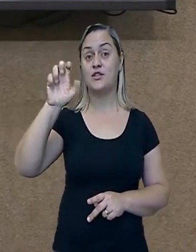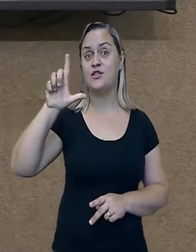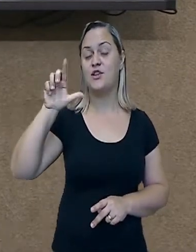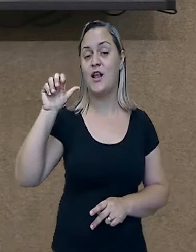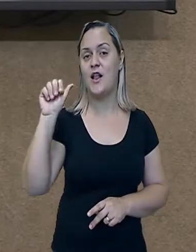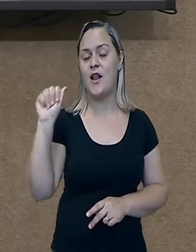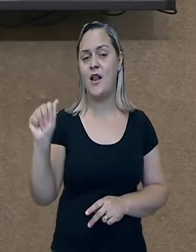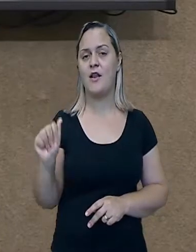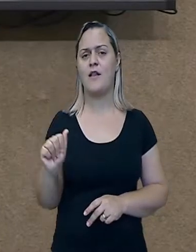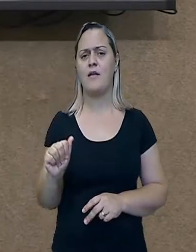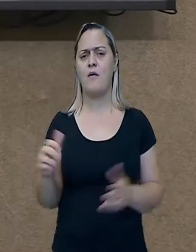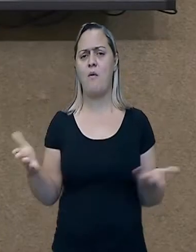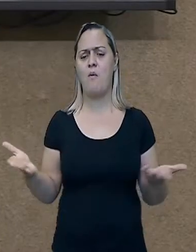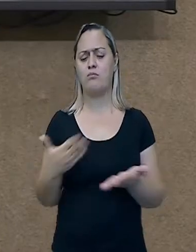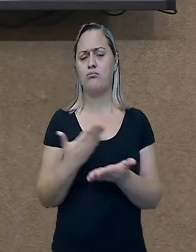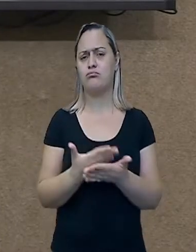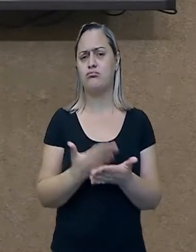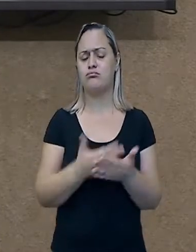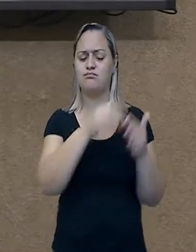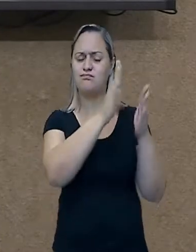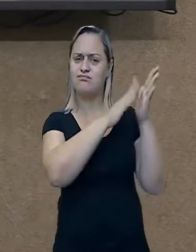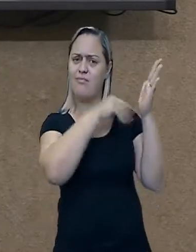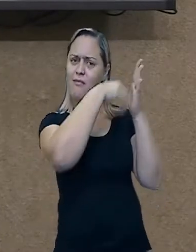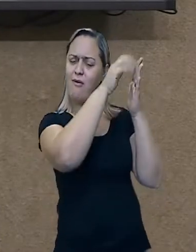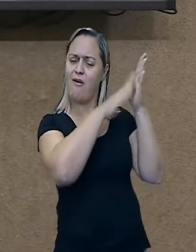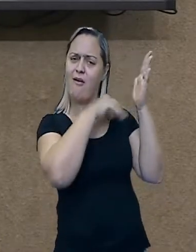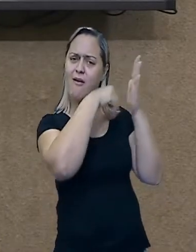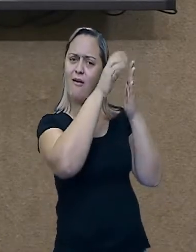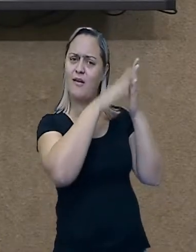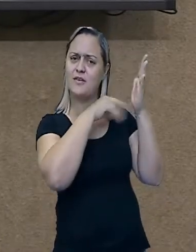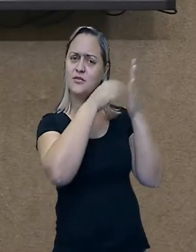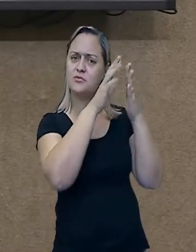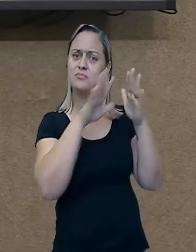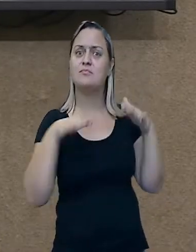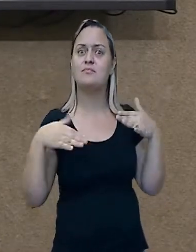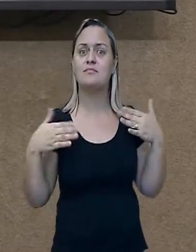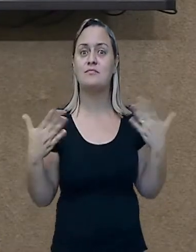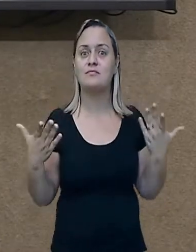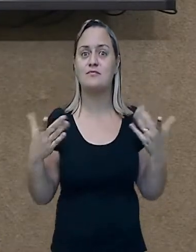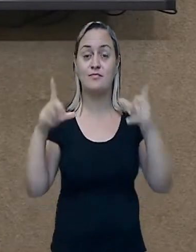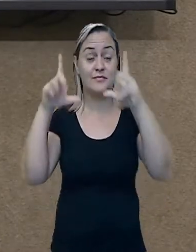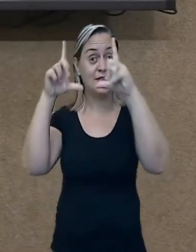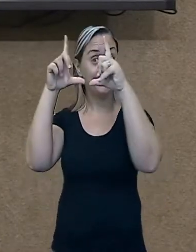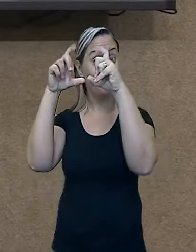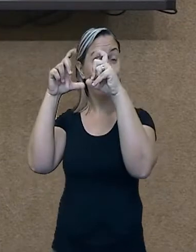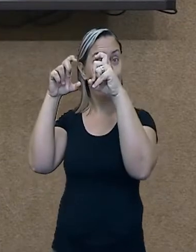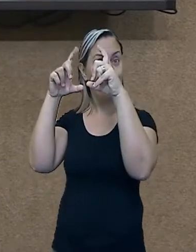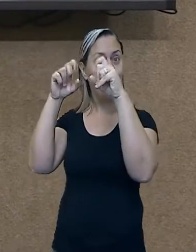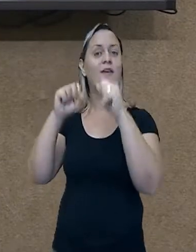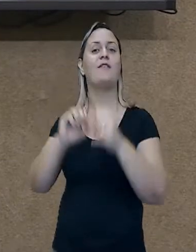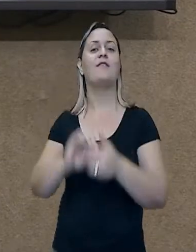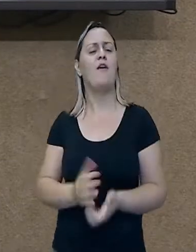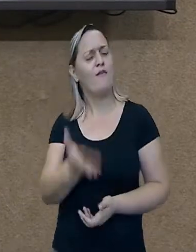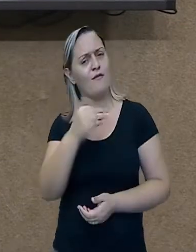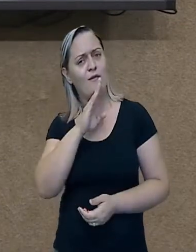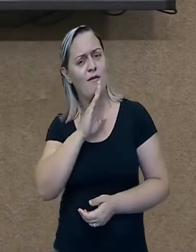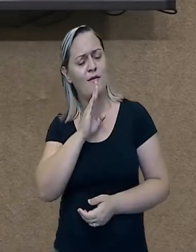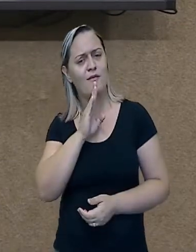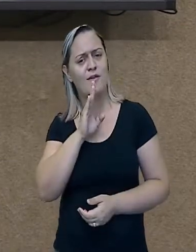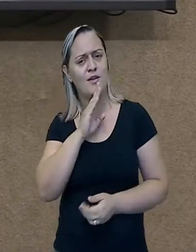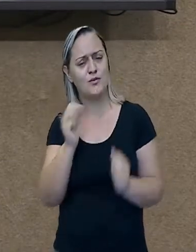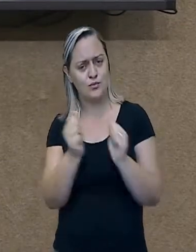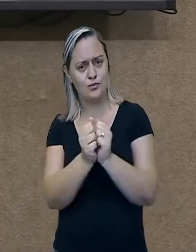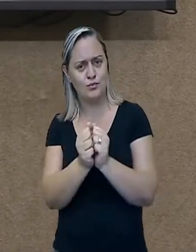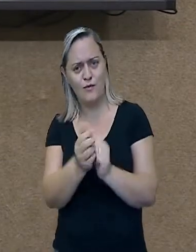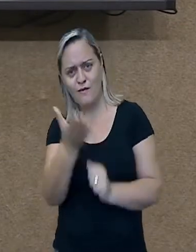falando de uma das artes mais encantadoras. Vamos falar da arte da fotografia. Vamos aprender juntos? Vamos